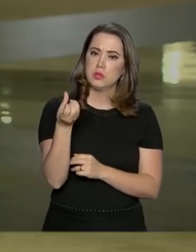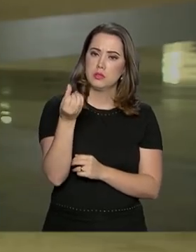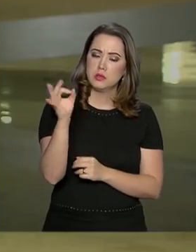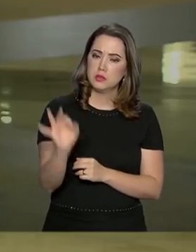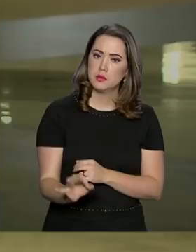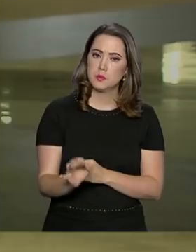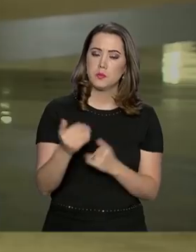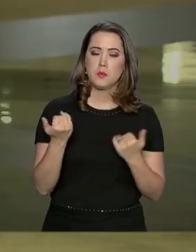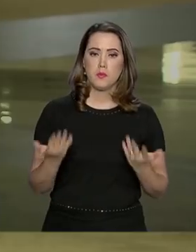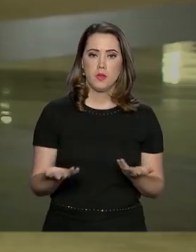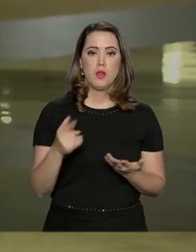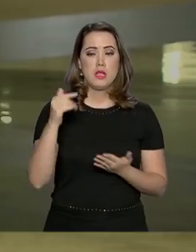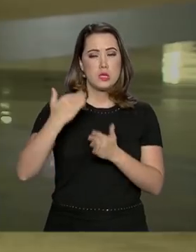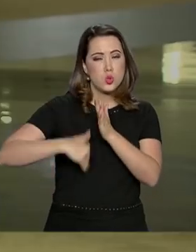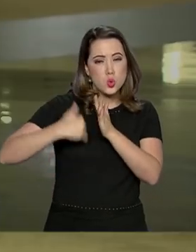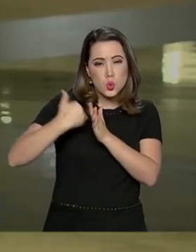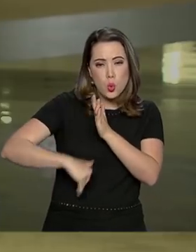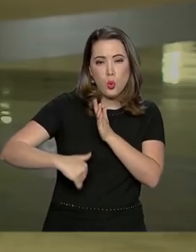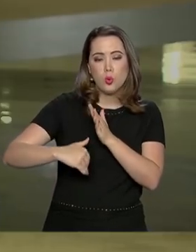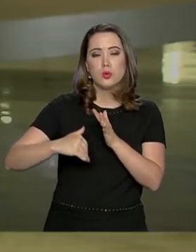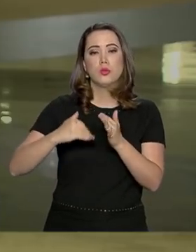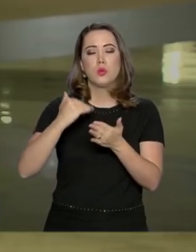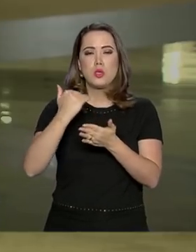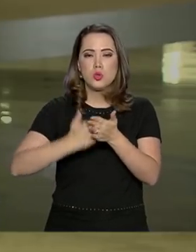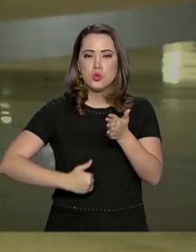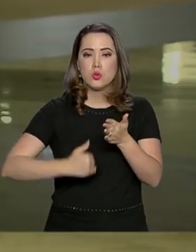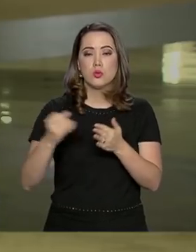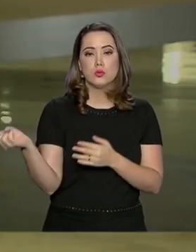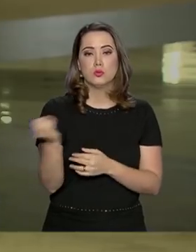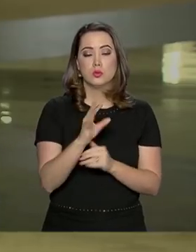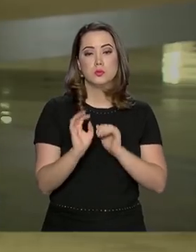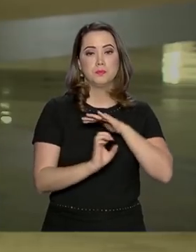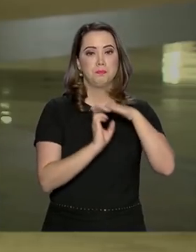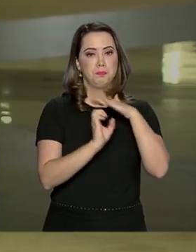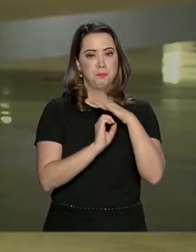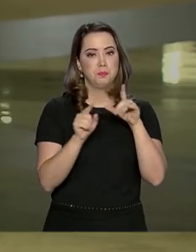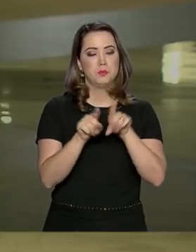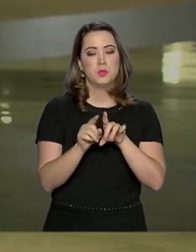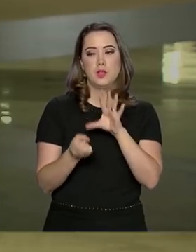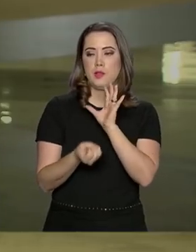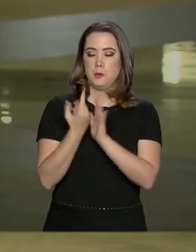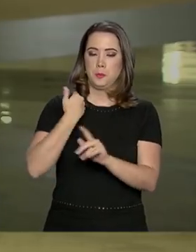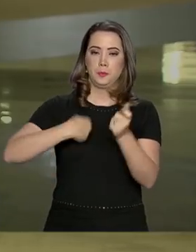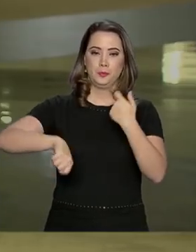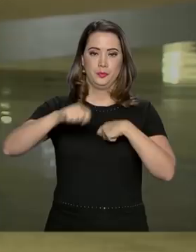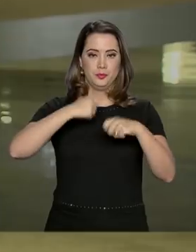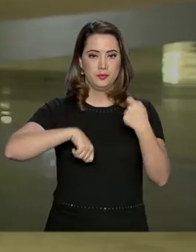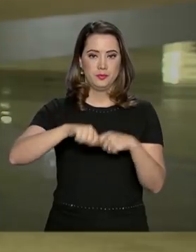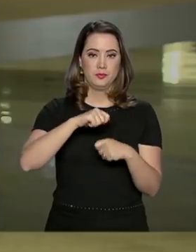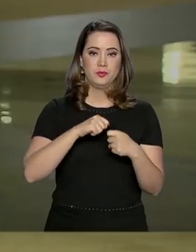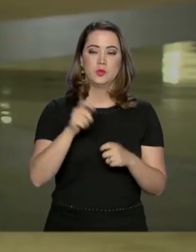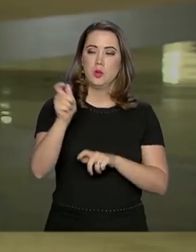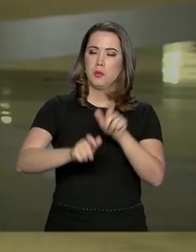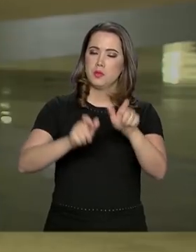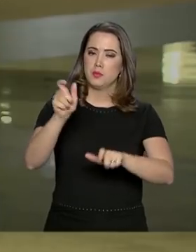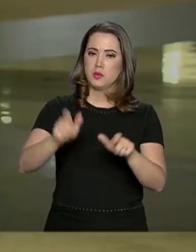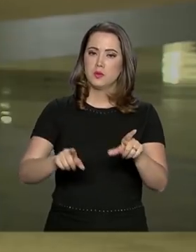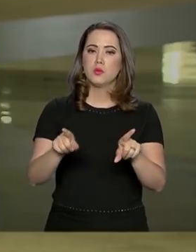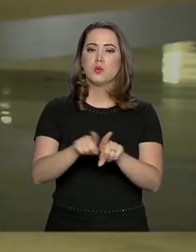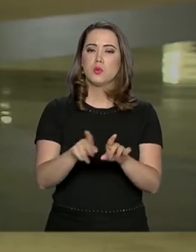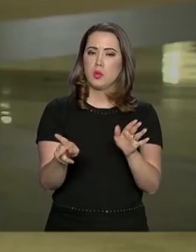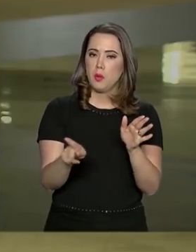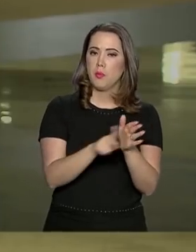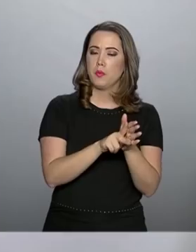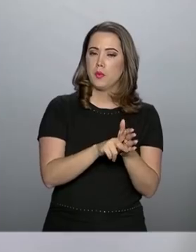Esse desconto na remuneração das novas concessões vai gerar uma economia para os consumidores na